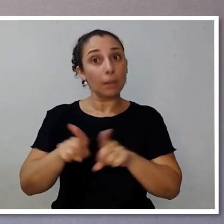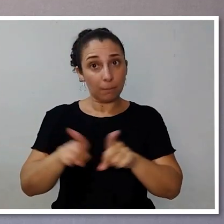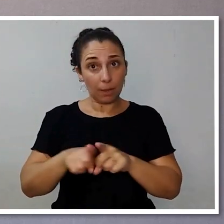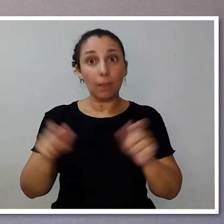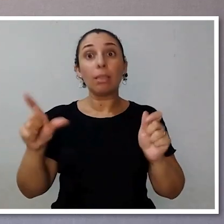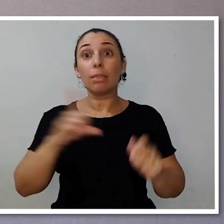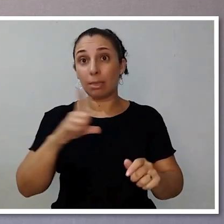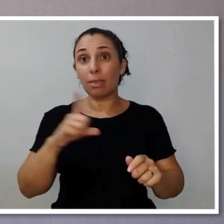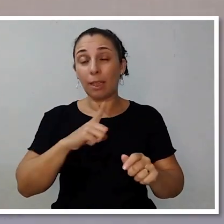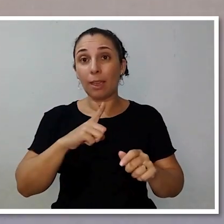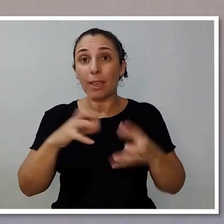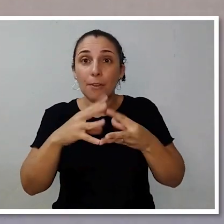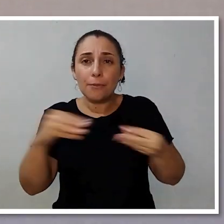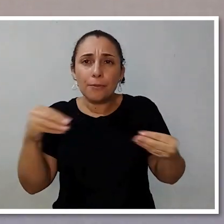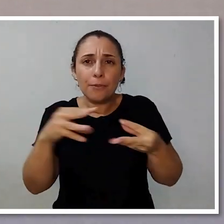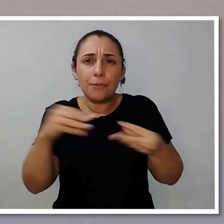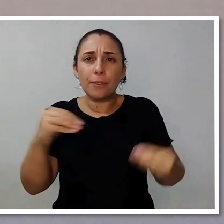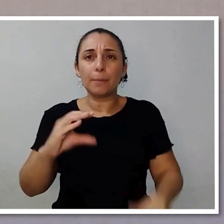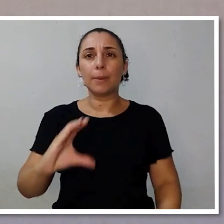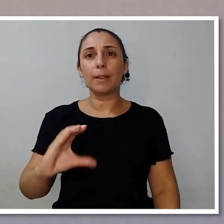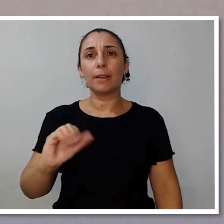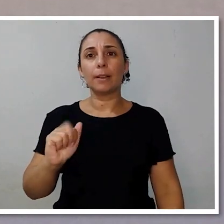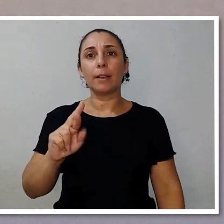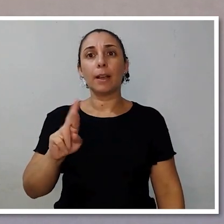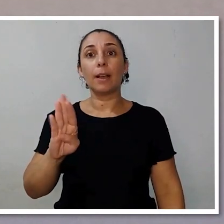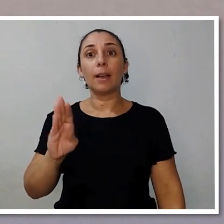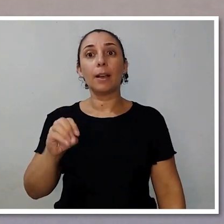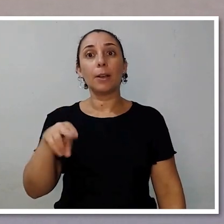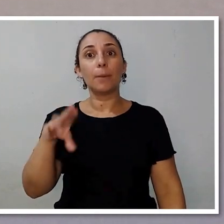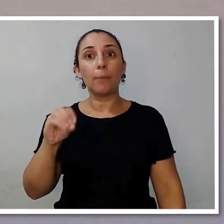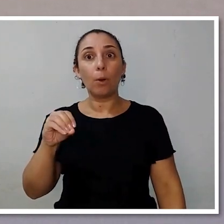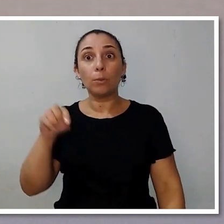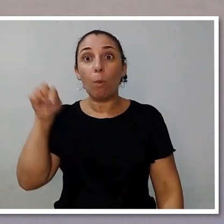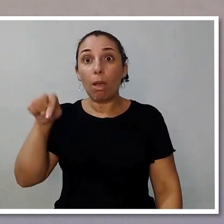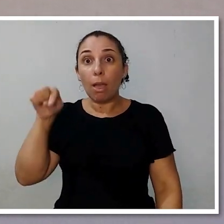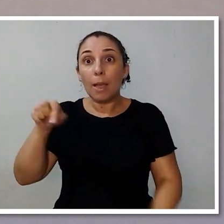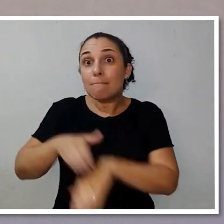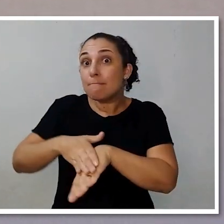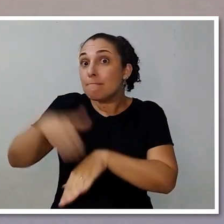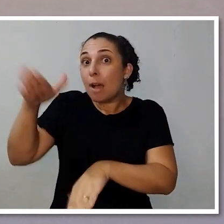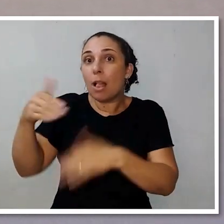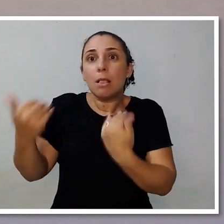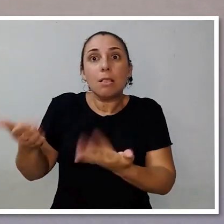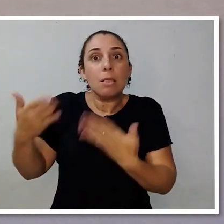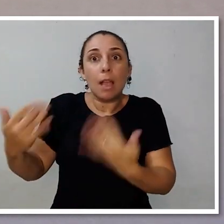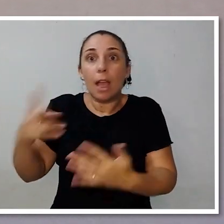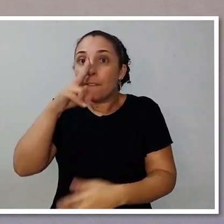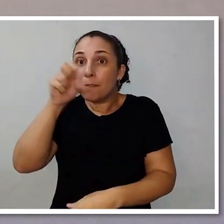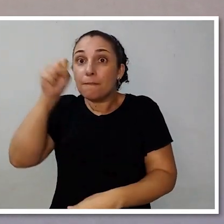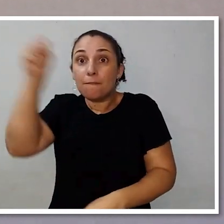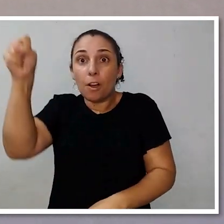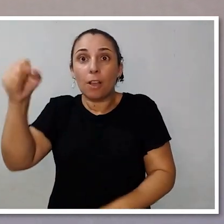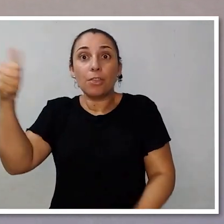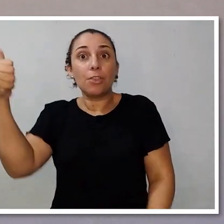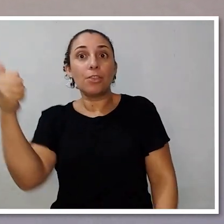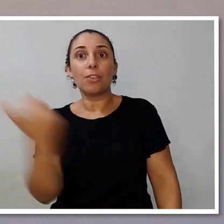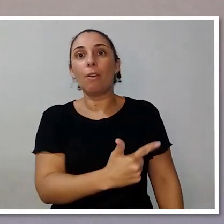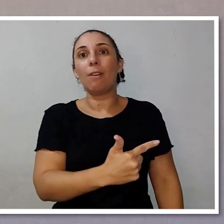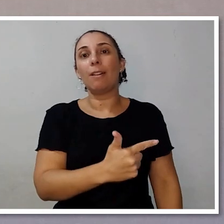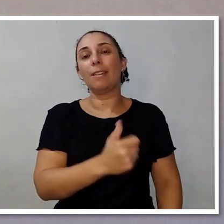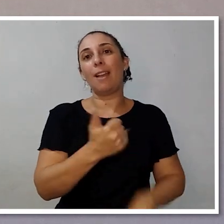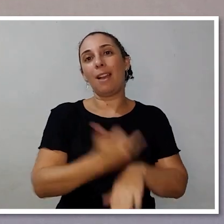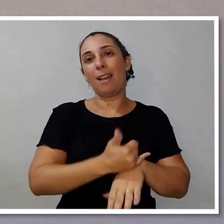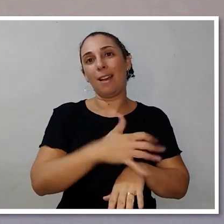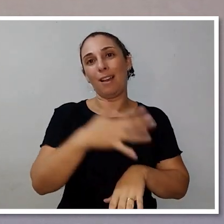por exemplo, a fibra de carbono. A fibra de carbono é mais leve do que o alumínio, mais forte que o alumínio e ela absorve melhor as